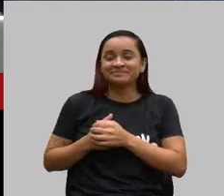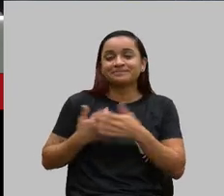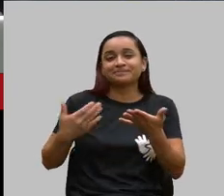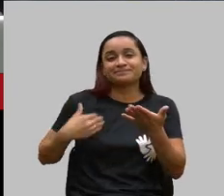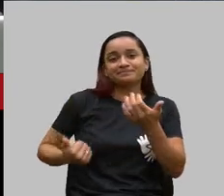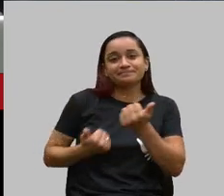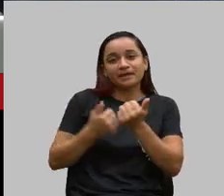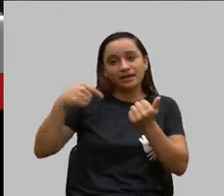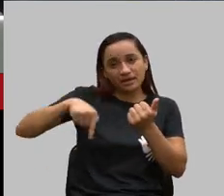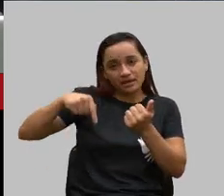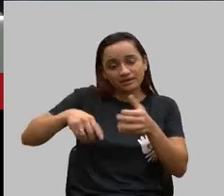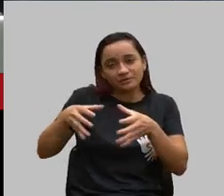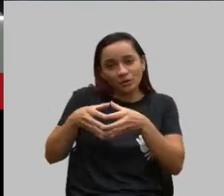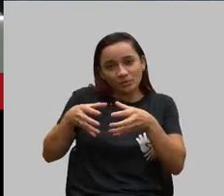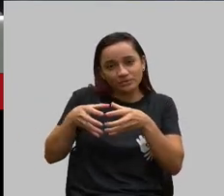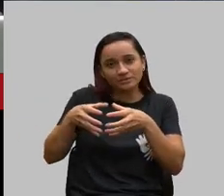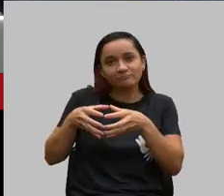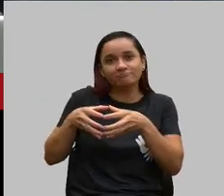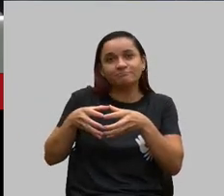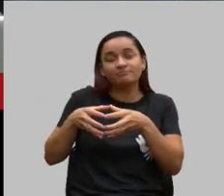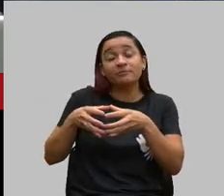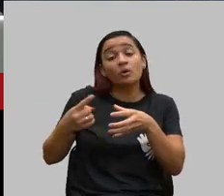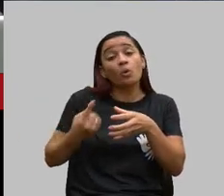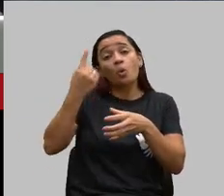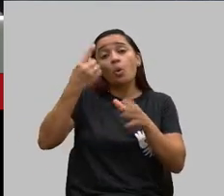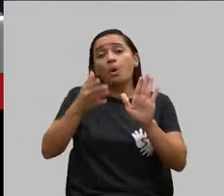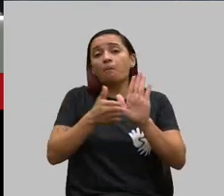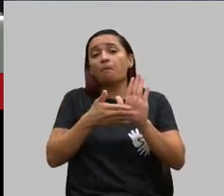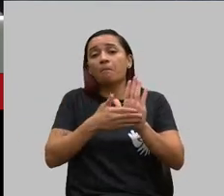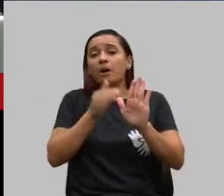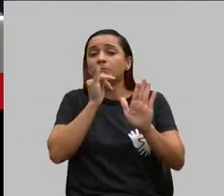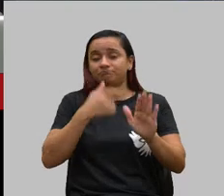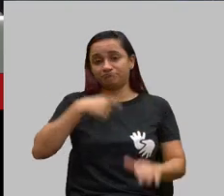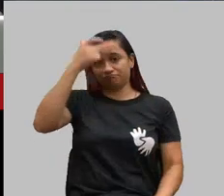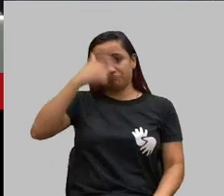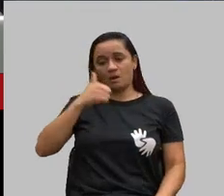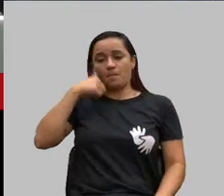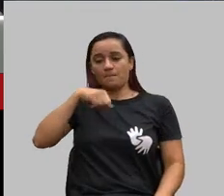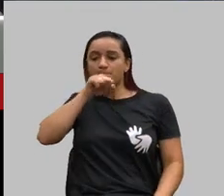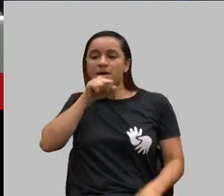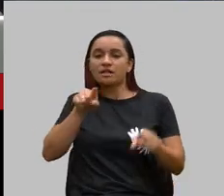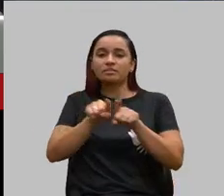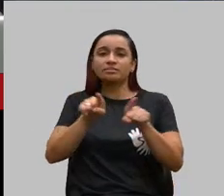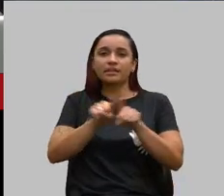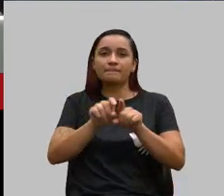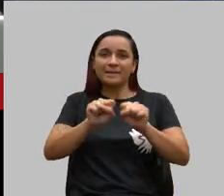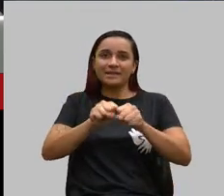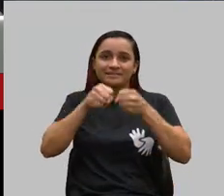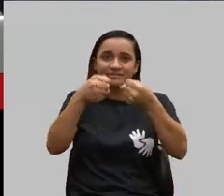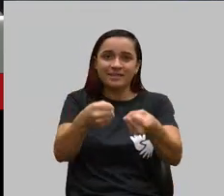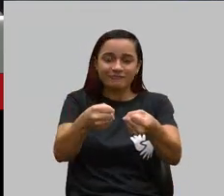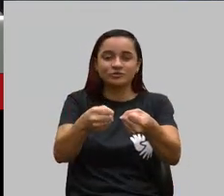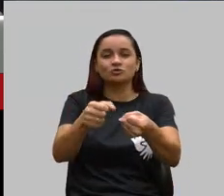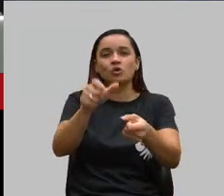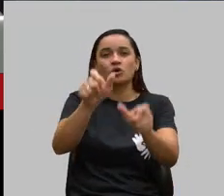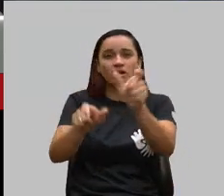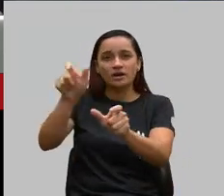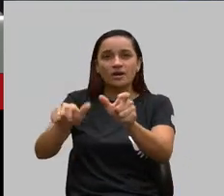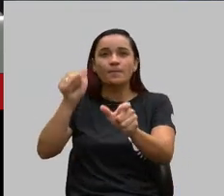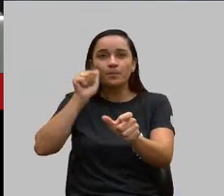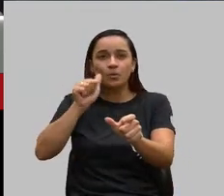comissão, uma das minhas pautas enquanto mãe, enquanto defensora de muitas mulheres, é